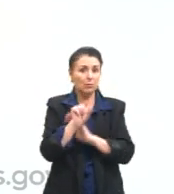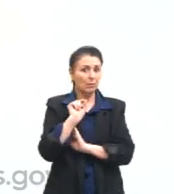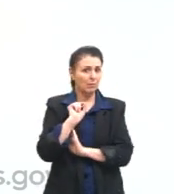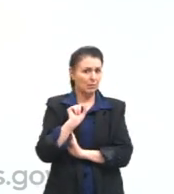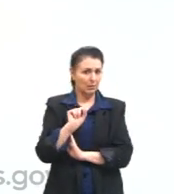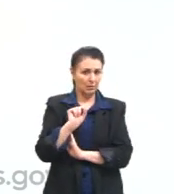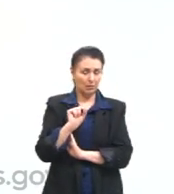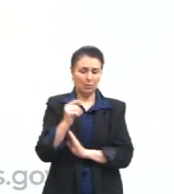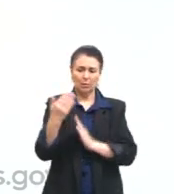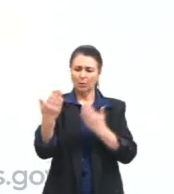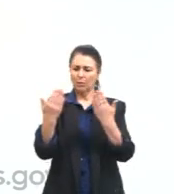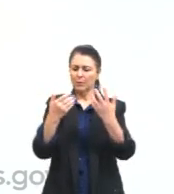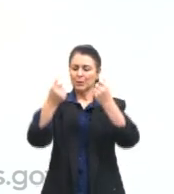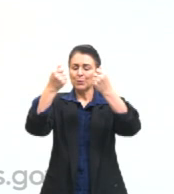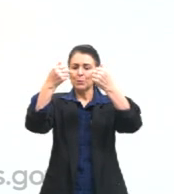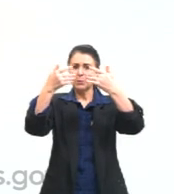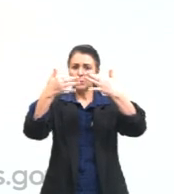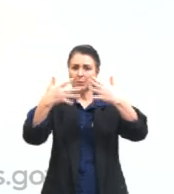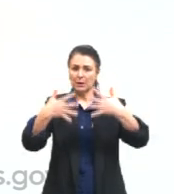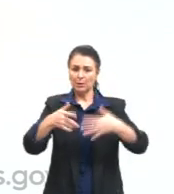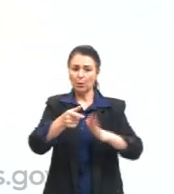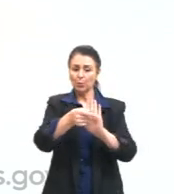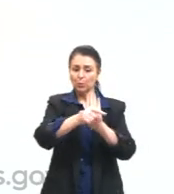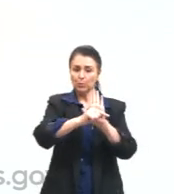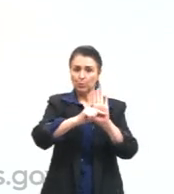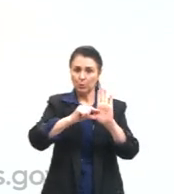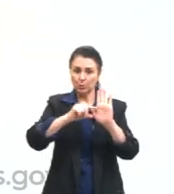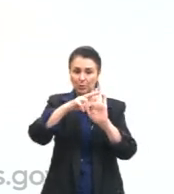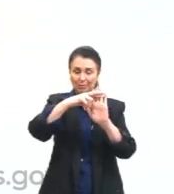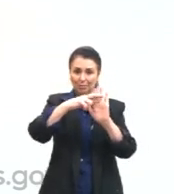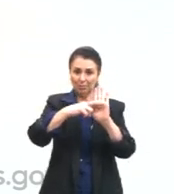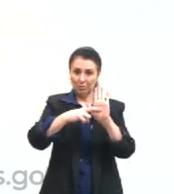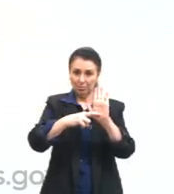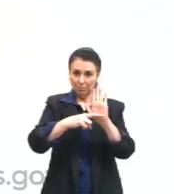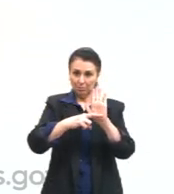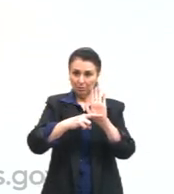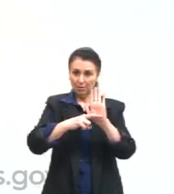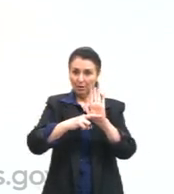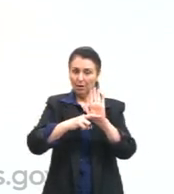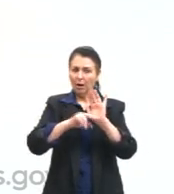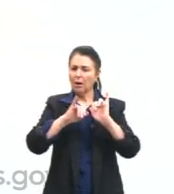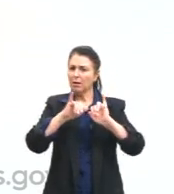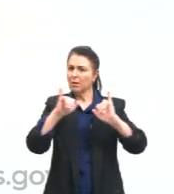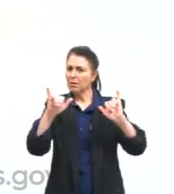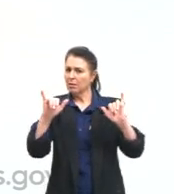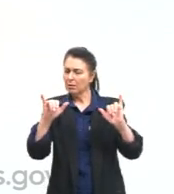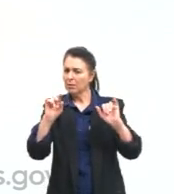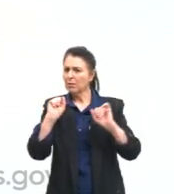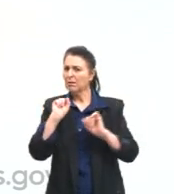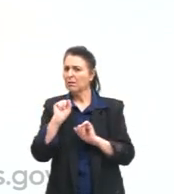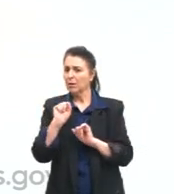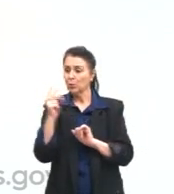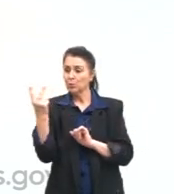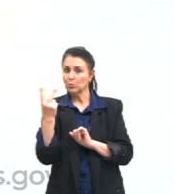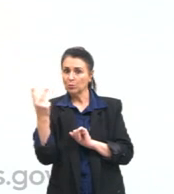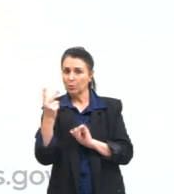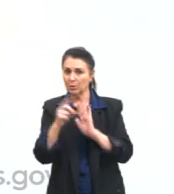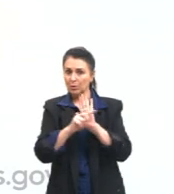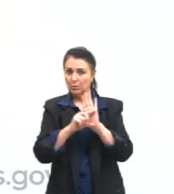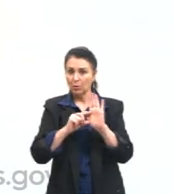comparando a explicação dada pelos autores sobre essa regra, pode-se afirmar que ambos, letra A,